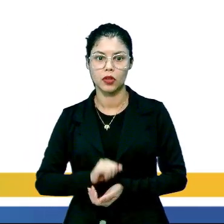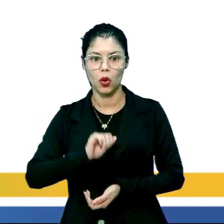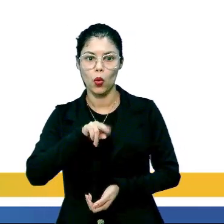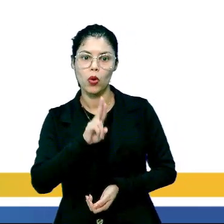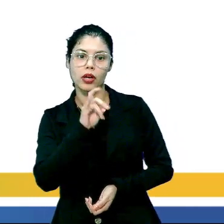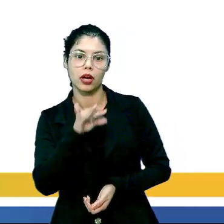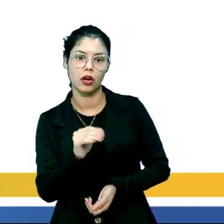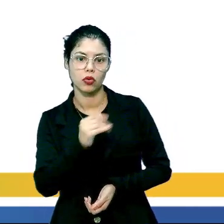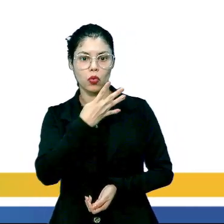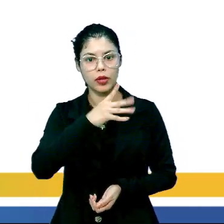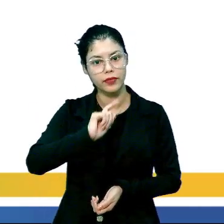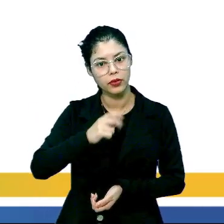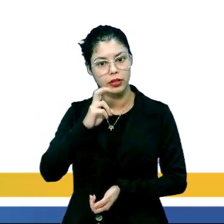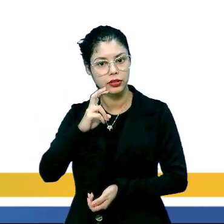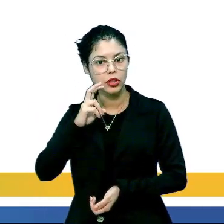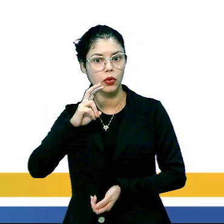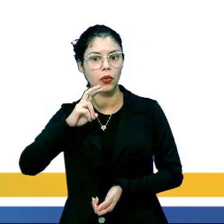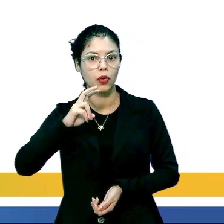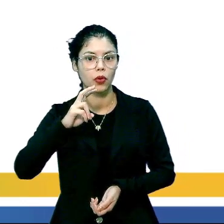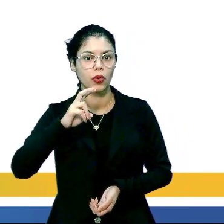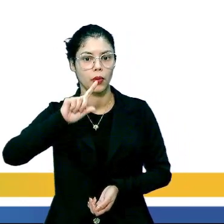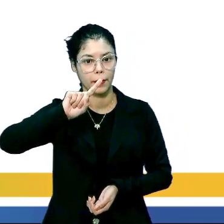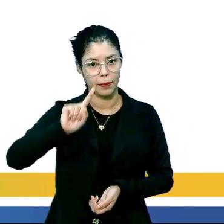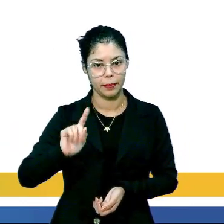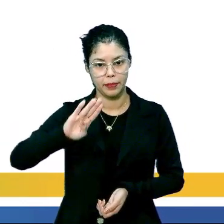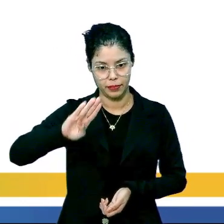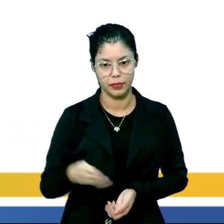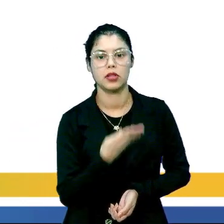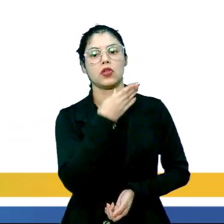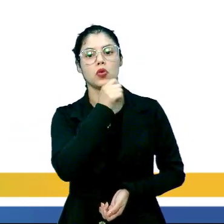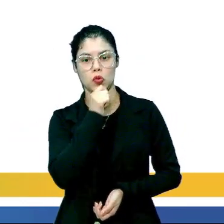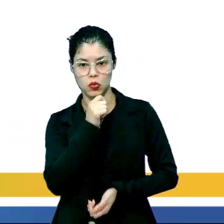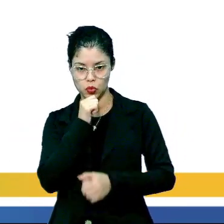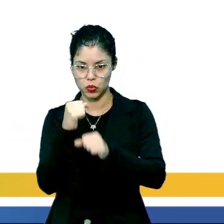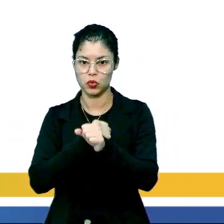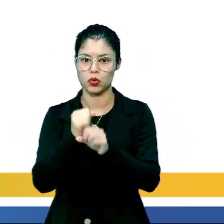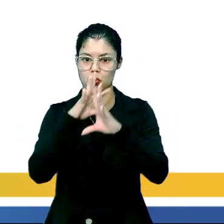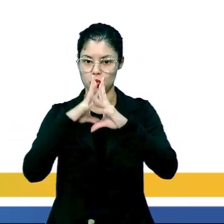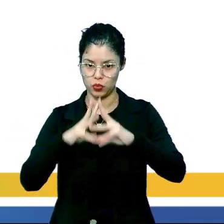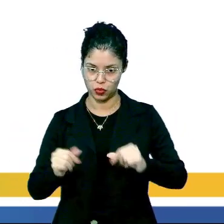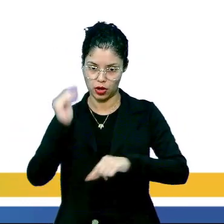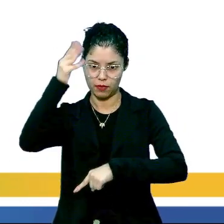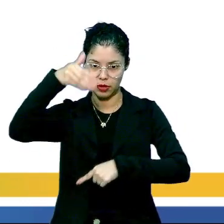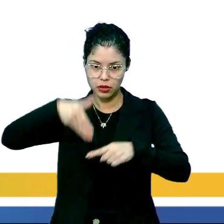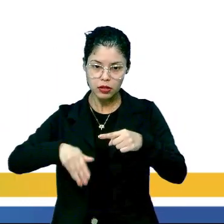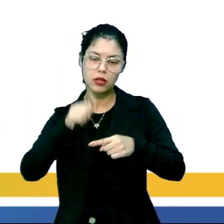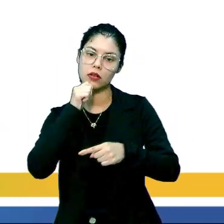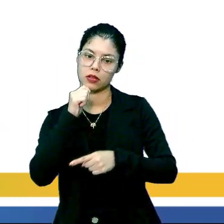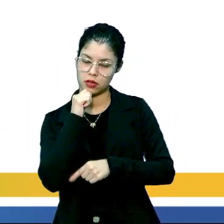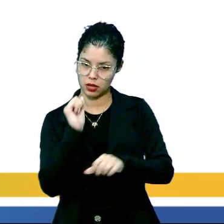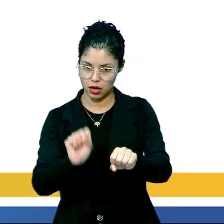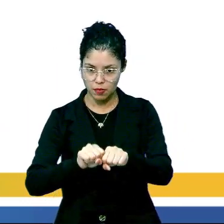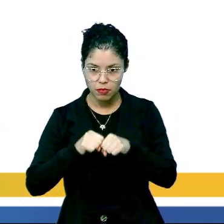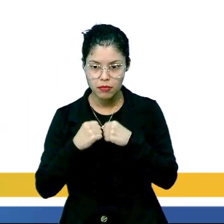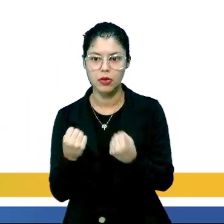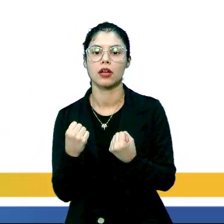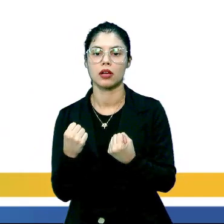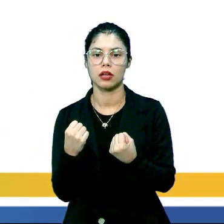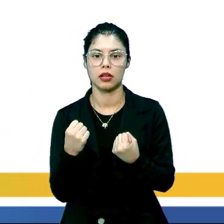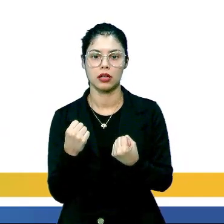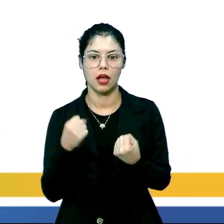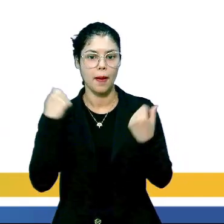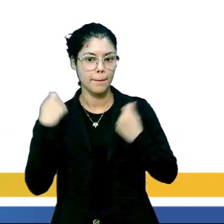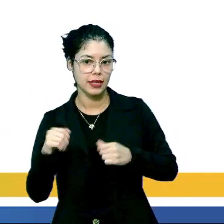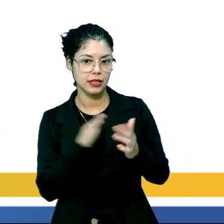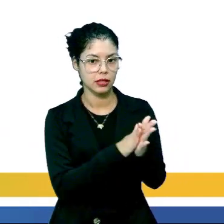é aproximadamente 4,5 bilhões de anos. Então, pra ele se decompor a sua metade, pra ele poder quebrar a sua metade,